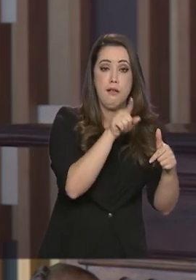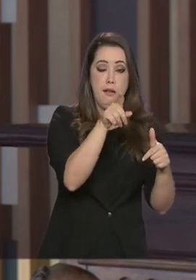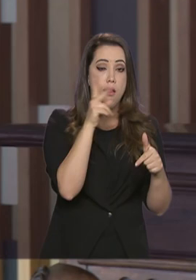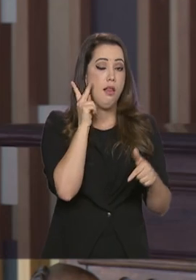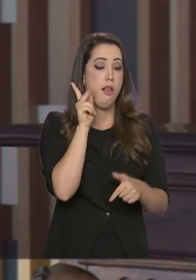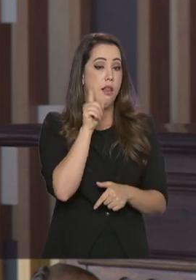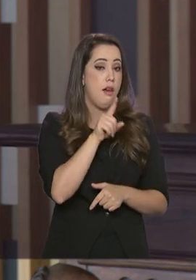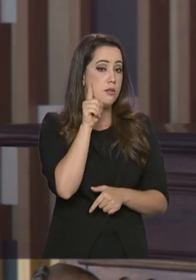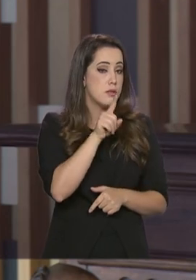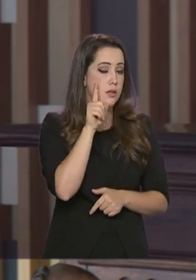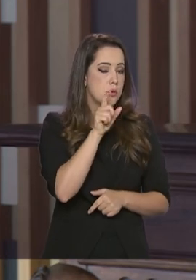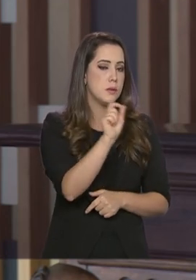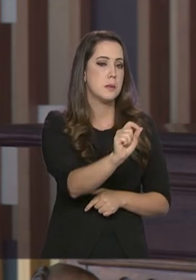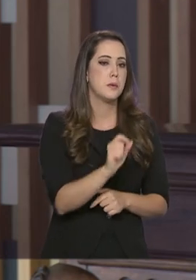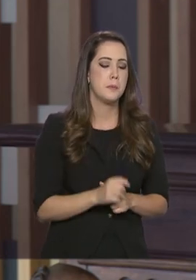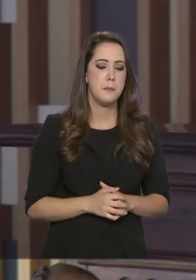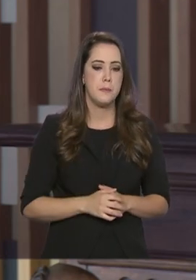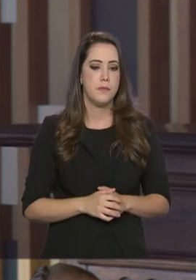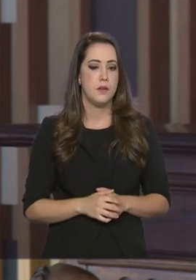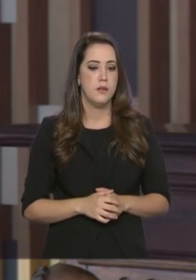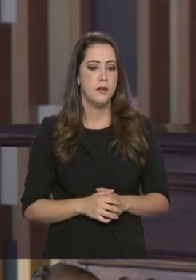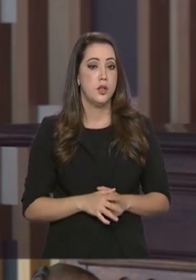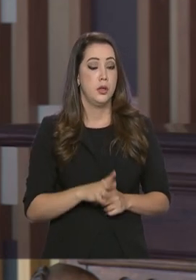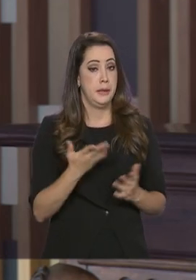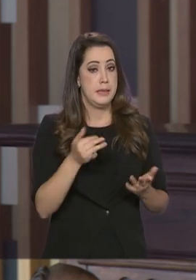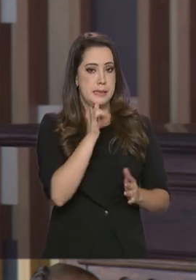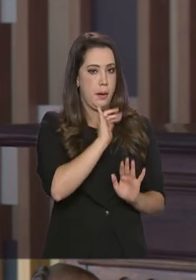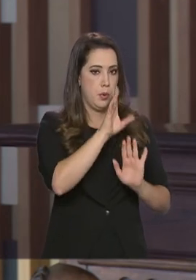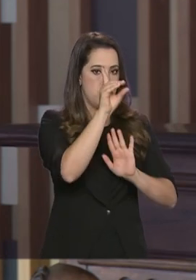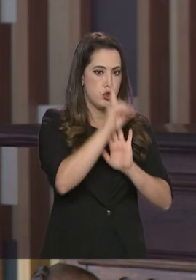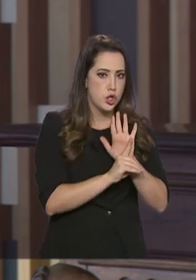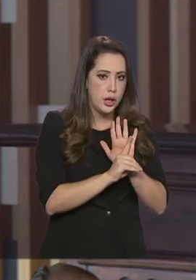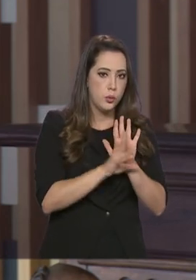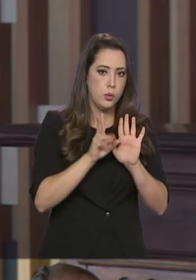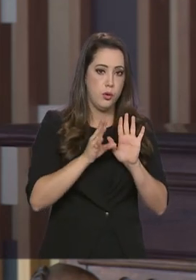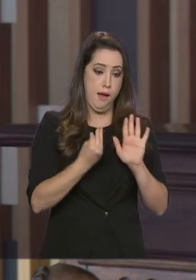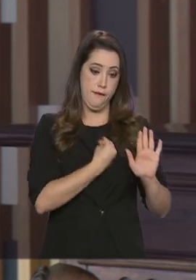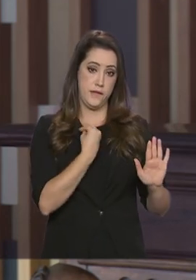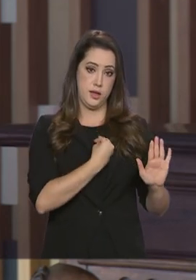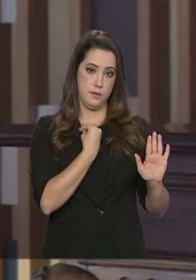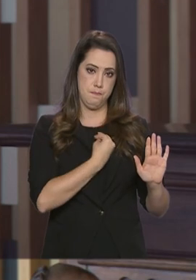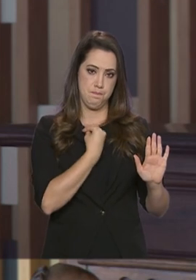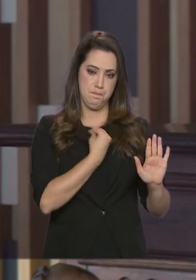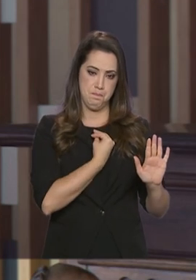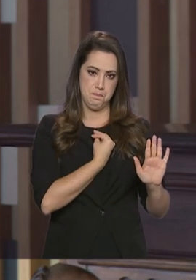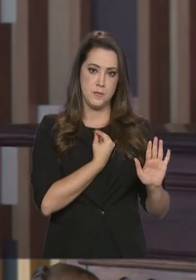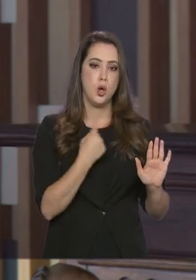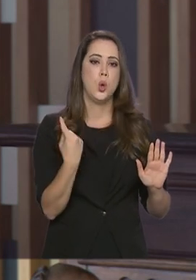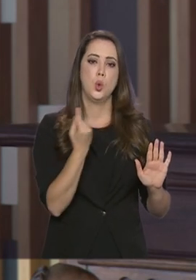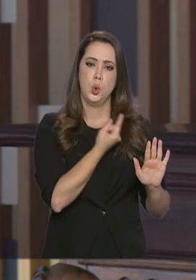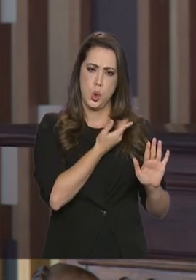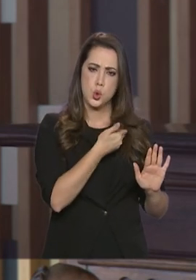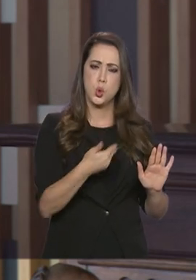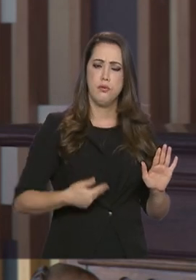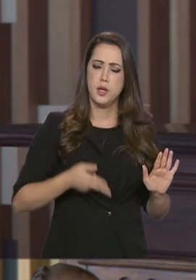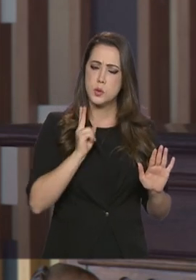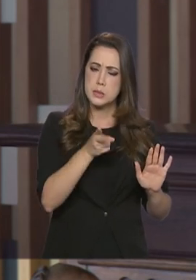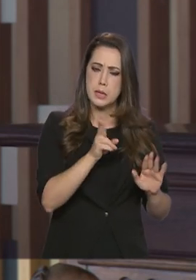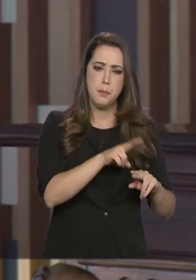questão do direito à vida, né? Nós somos um governo que tem uma atitude extremamente pró-vida, né?